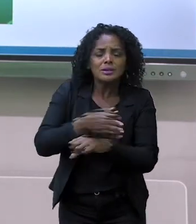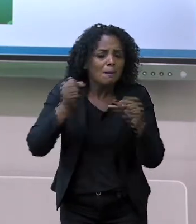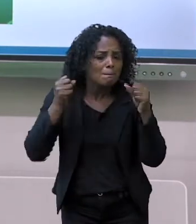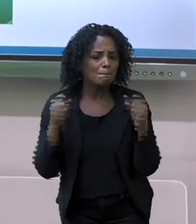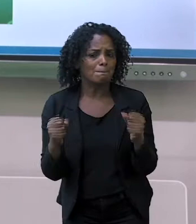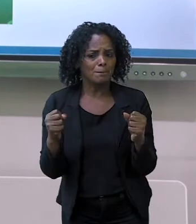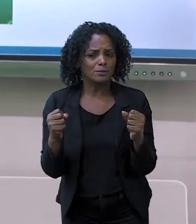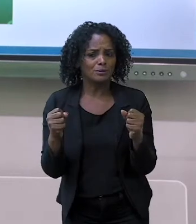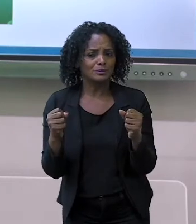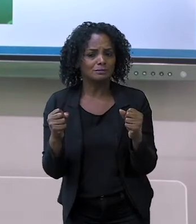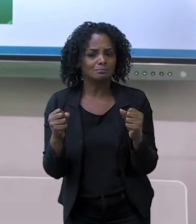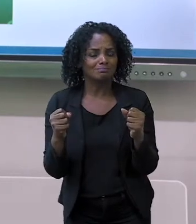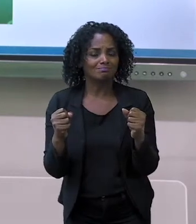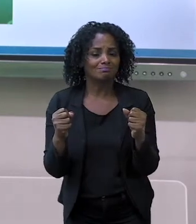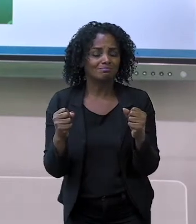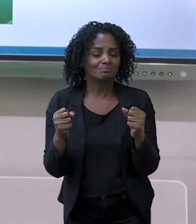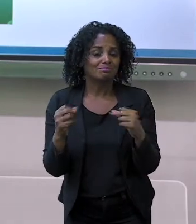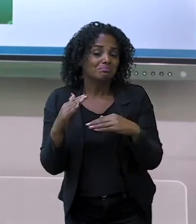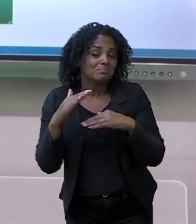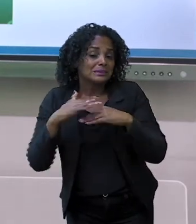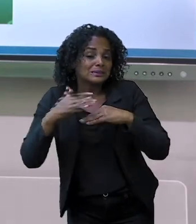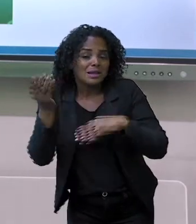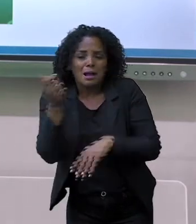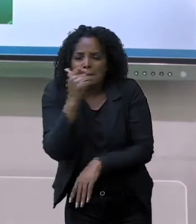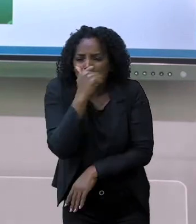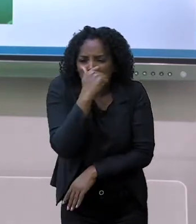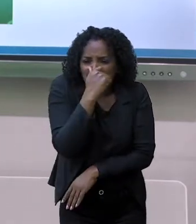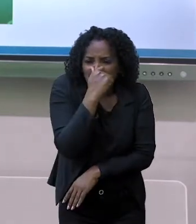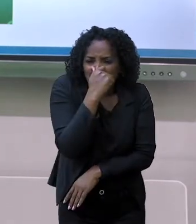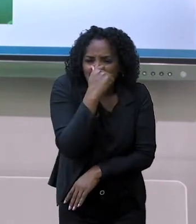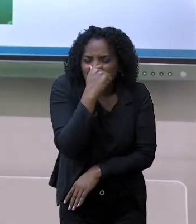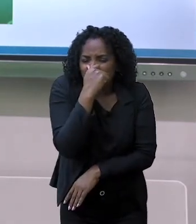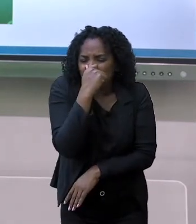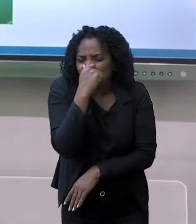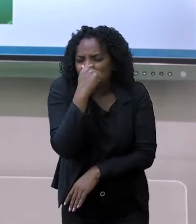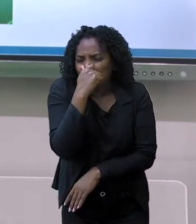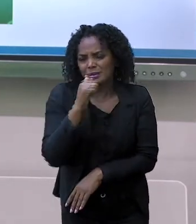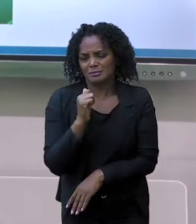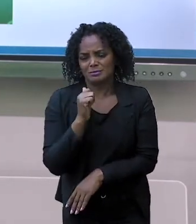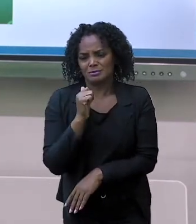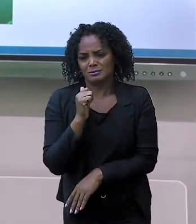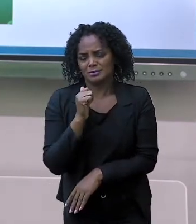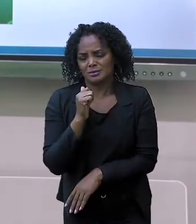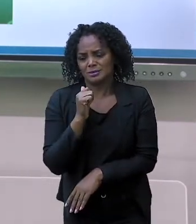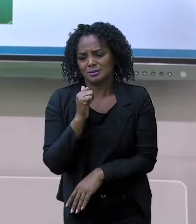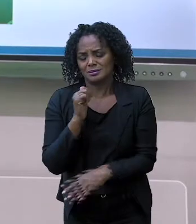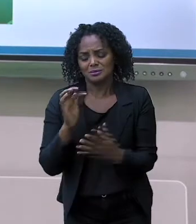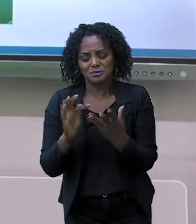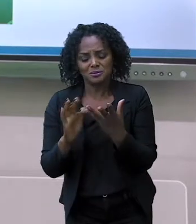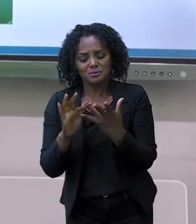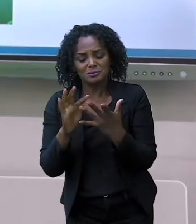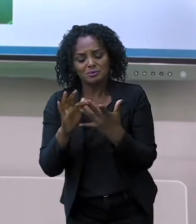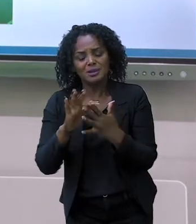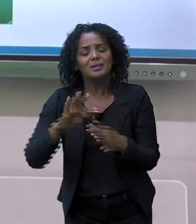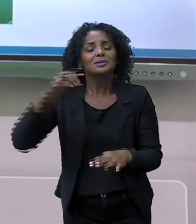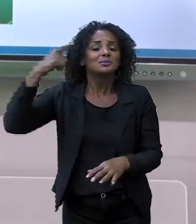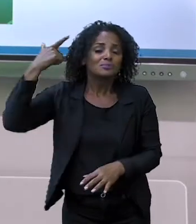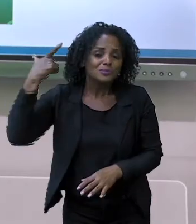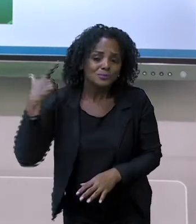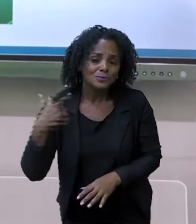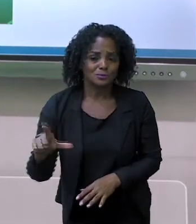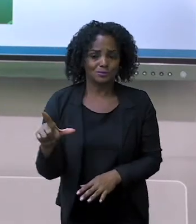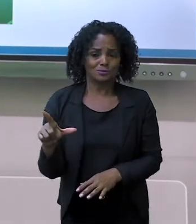muito apertados. E o problema da contagem ia voltar tudo de novo, porque ia ficar